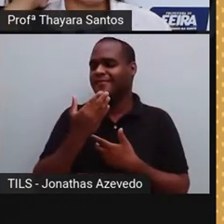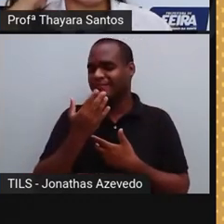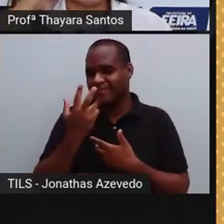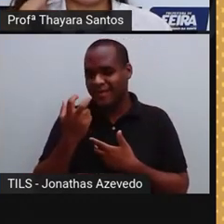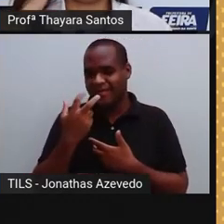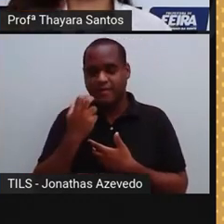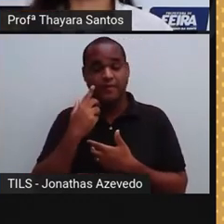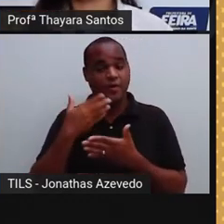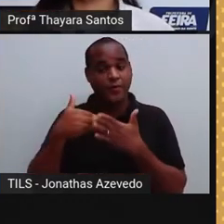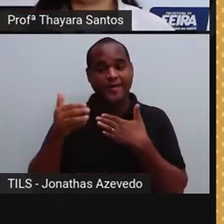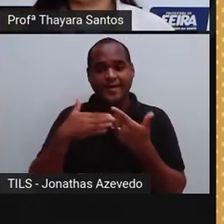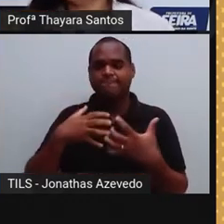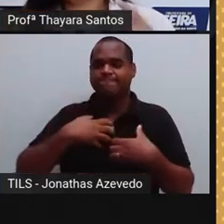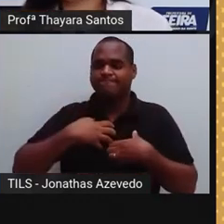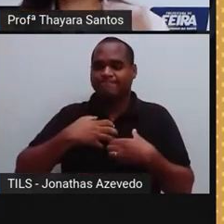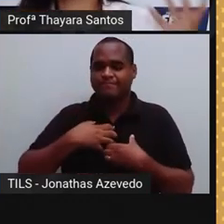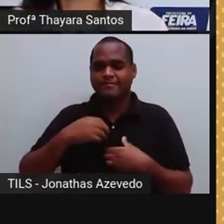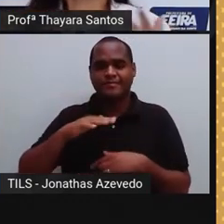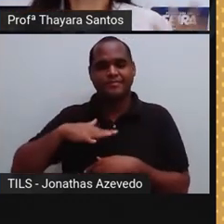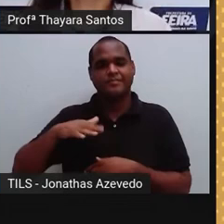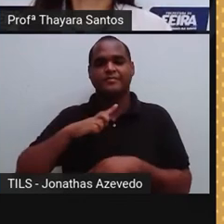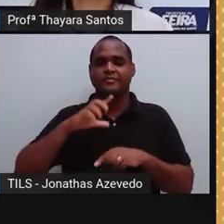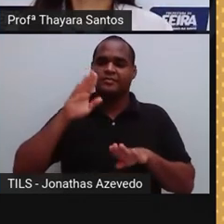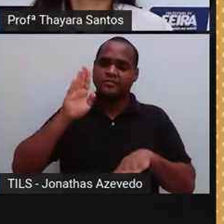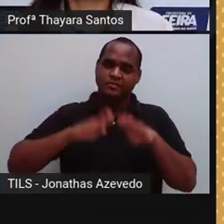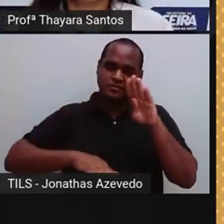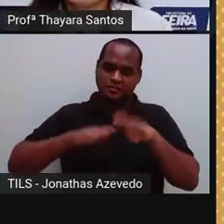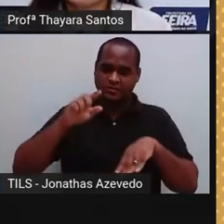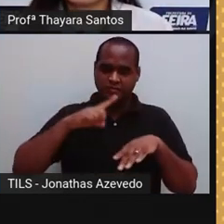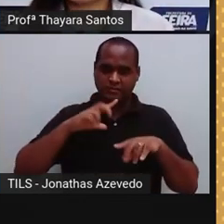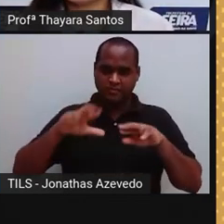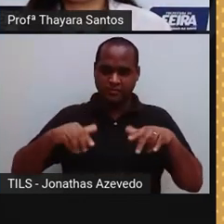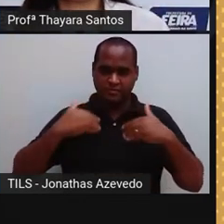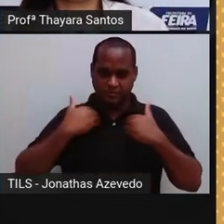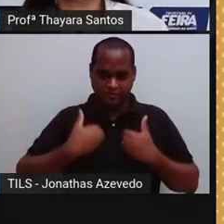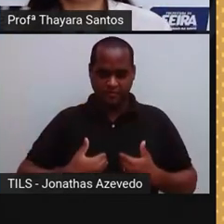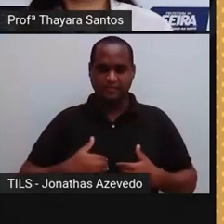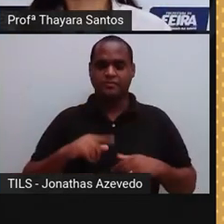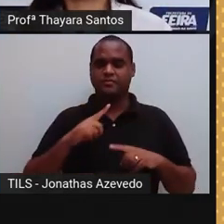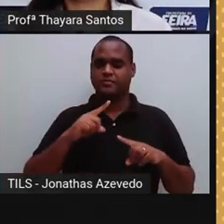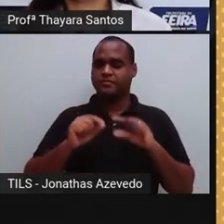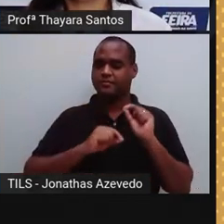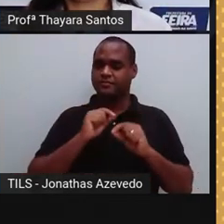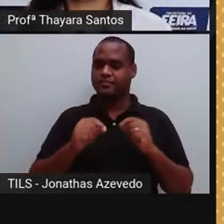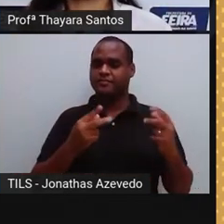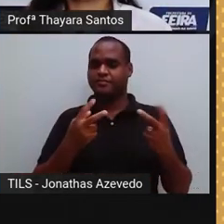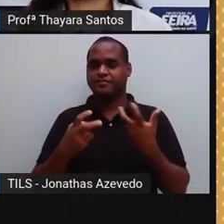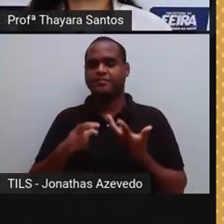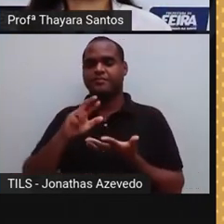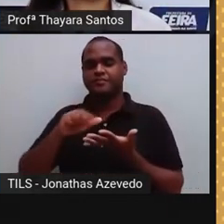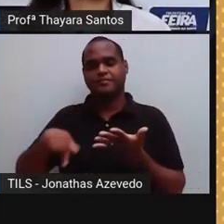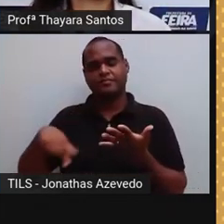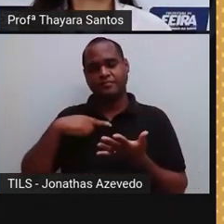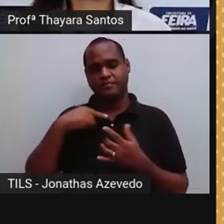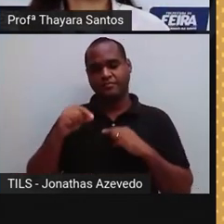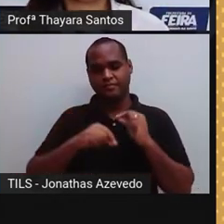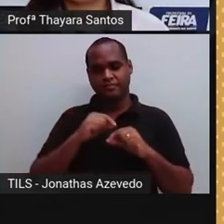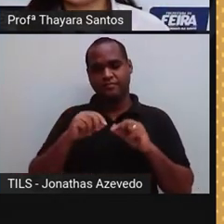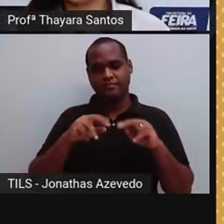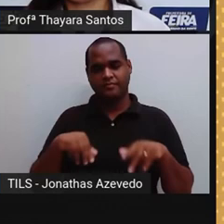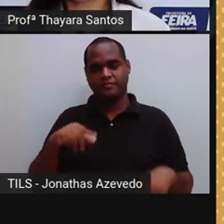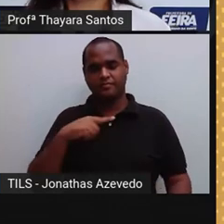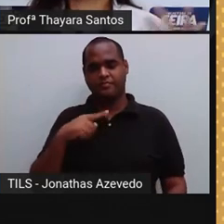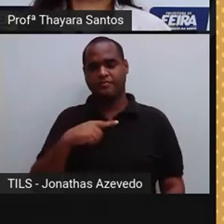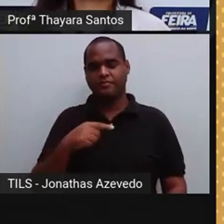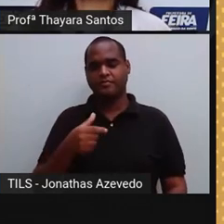estímulo aqui nessa região. Então vai depender da região do corpo pra gente conseguir perceber essas variações.